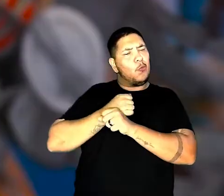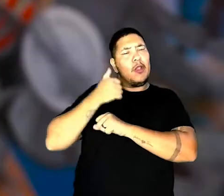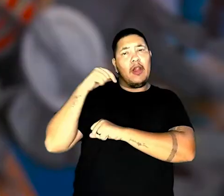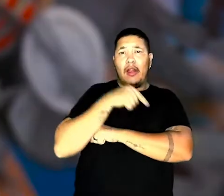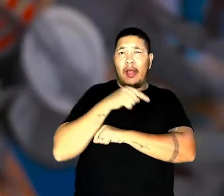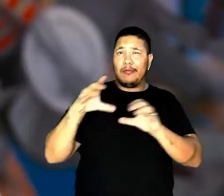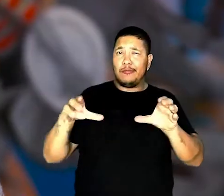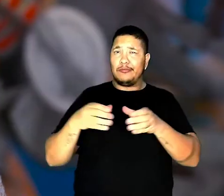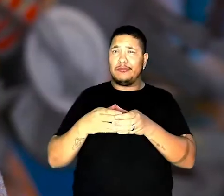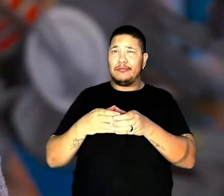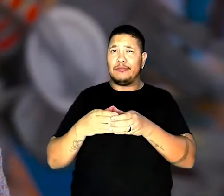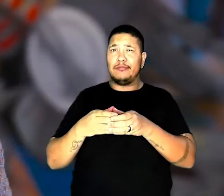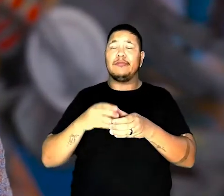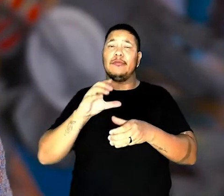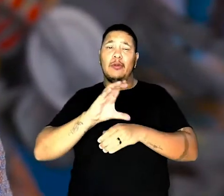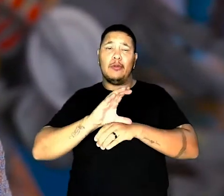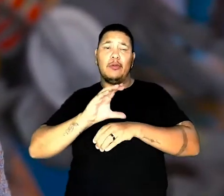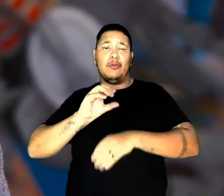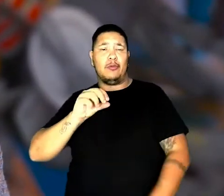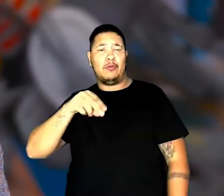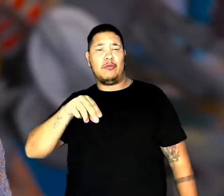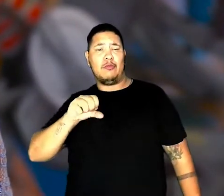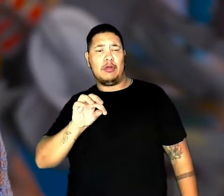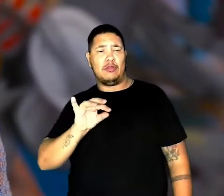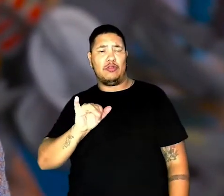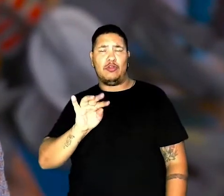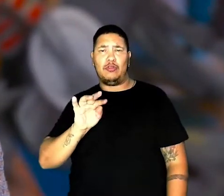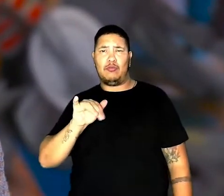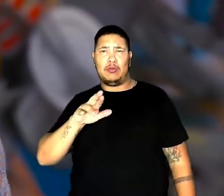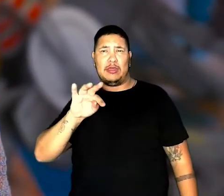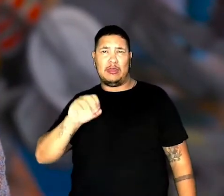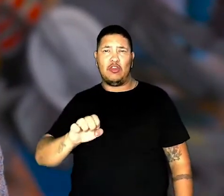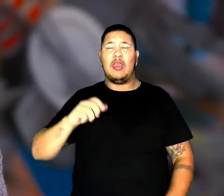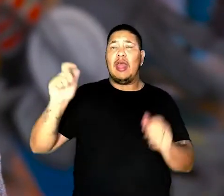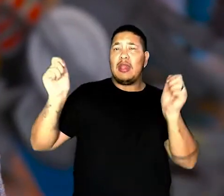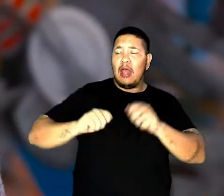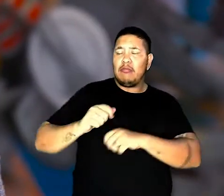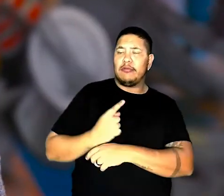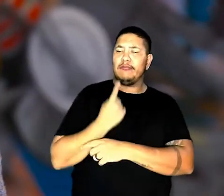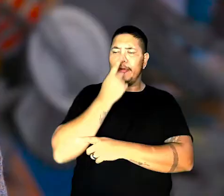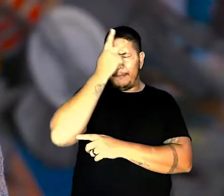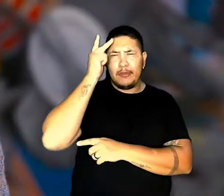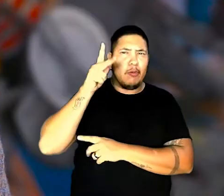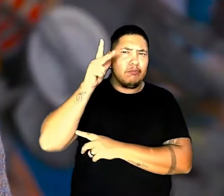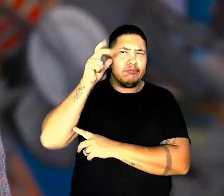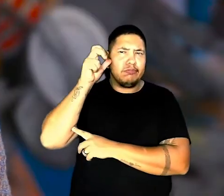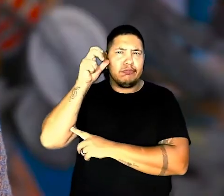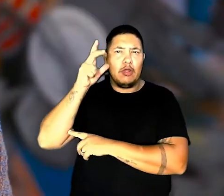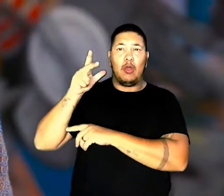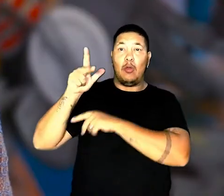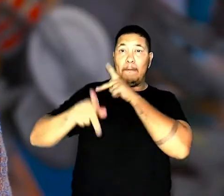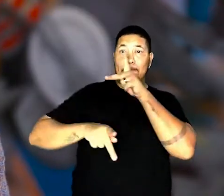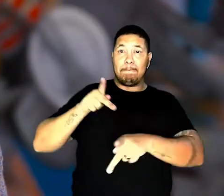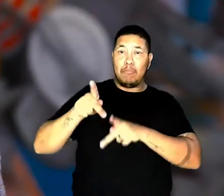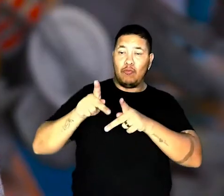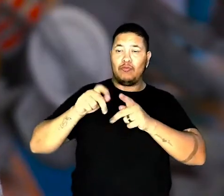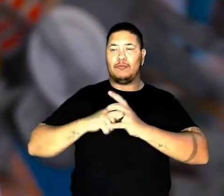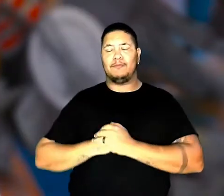na Constituinte, com a ideia de ter um ouvidor do povo,